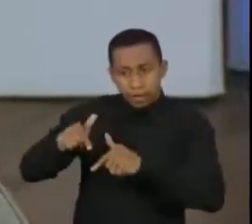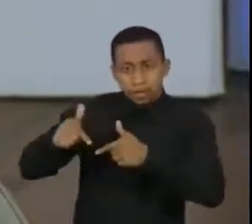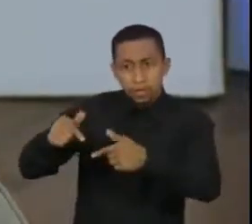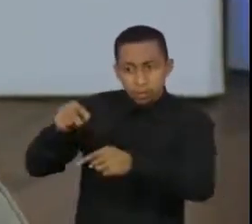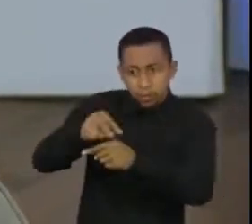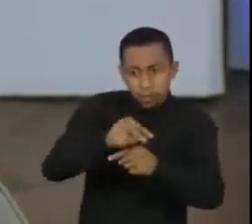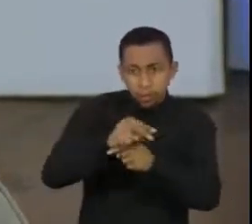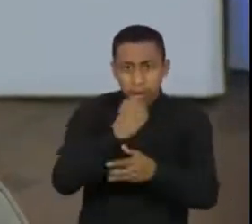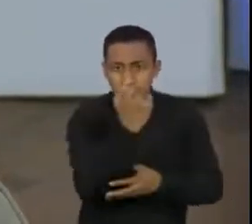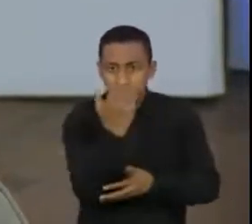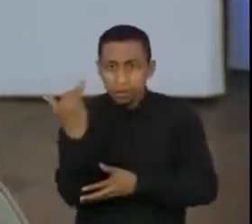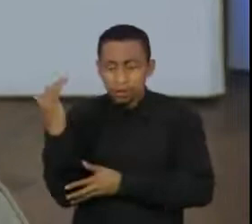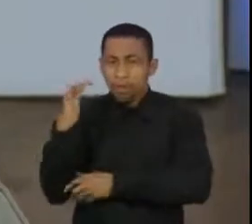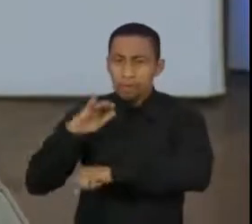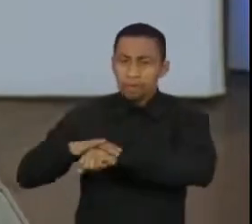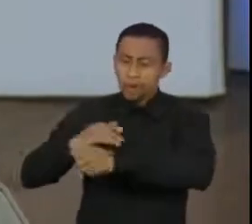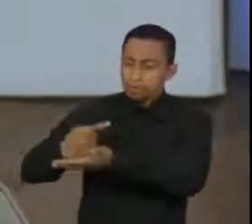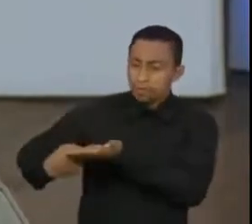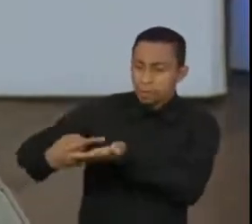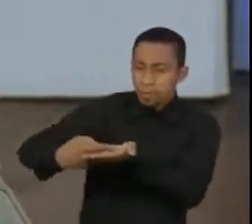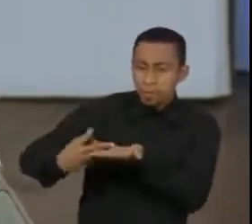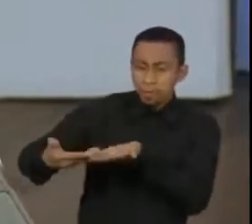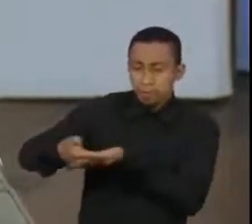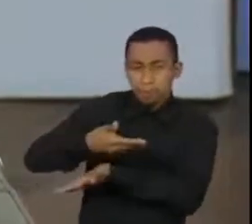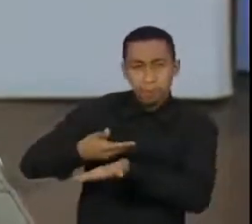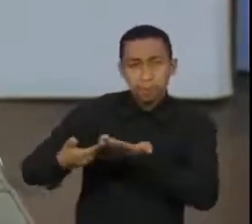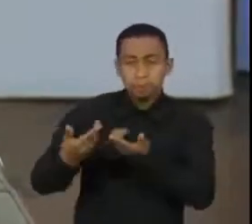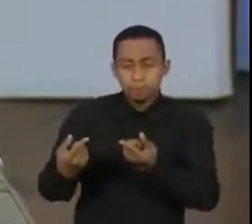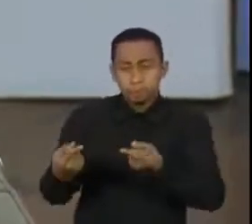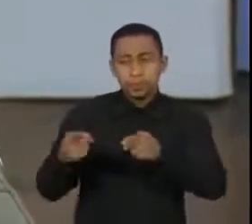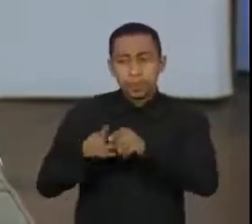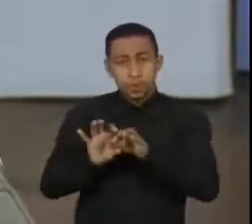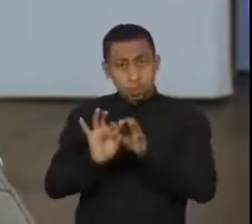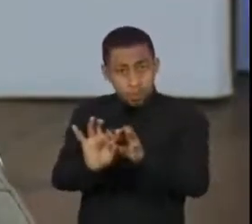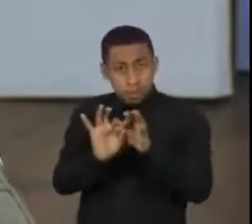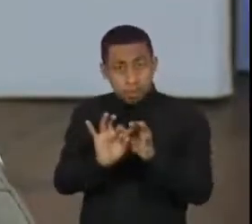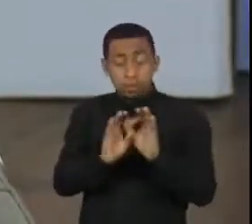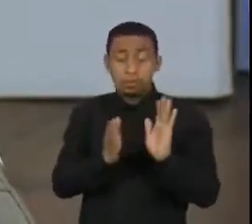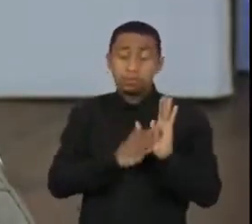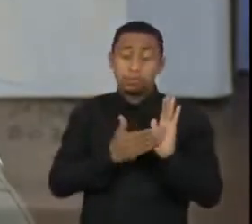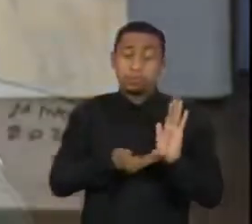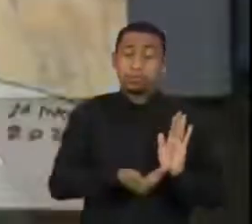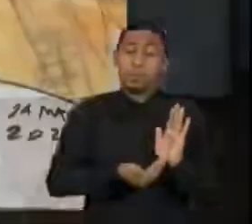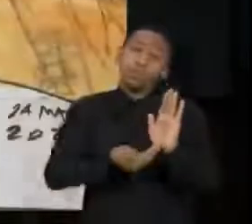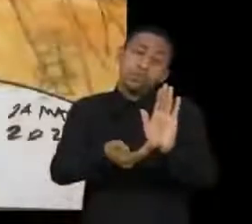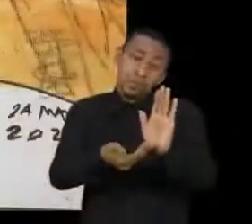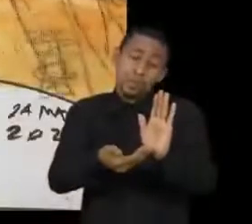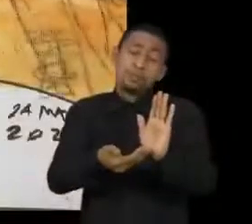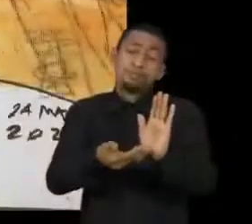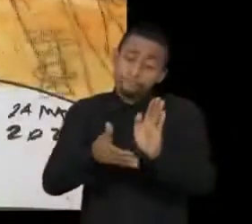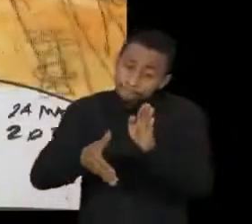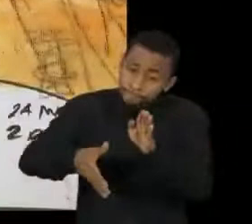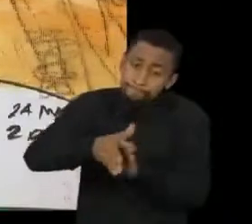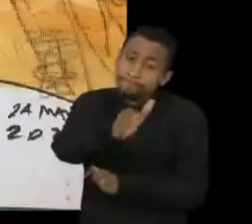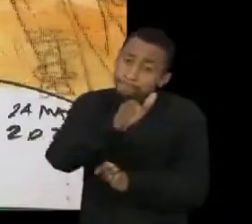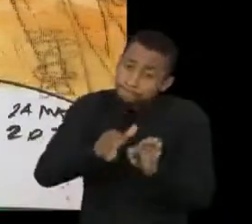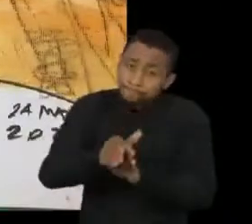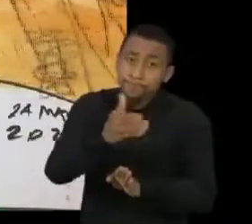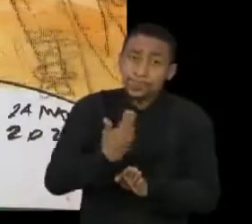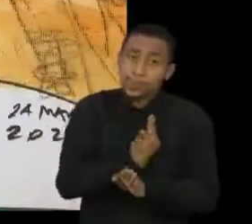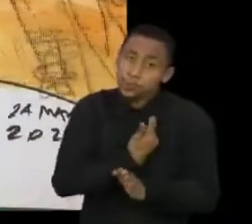com propostas para o governo nesse sentido, porque